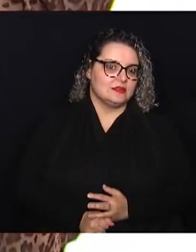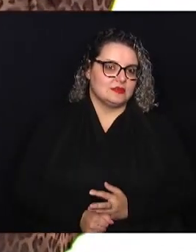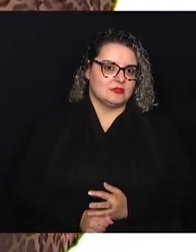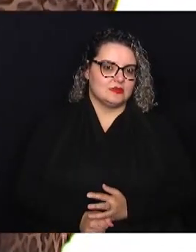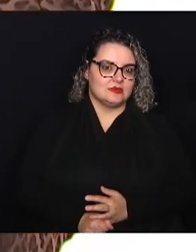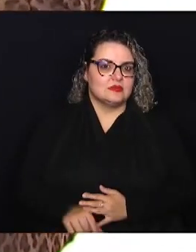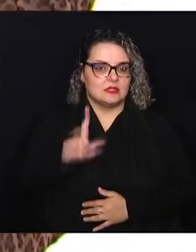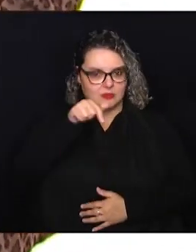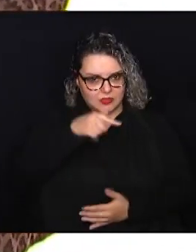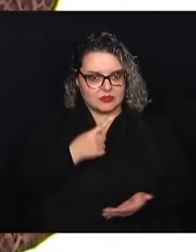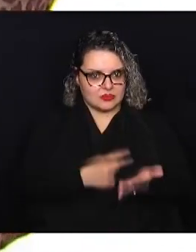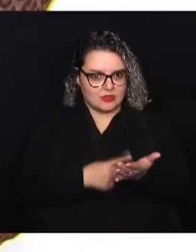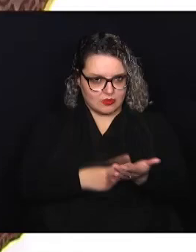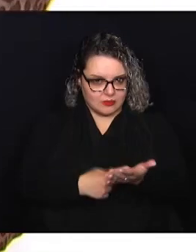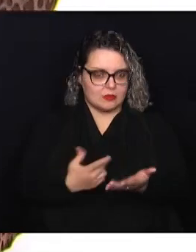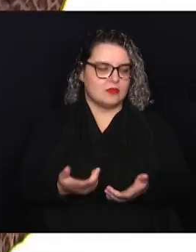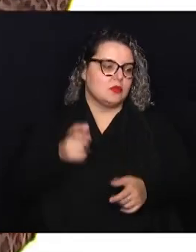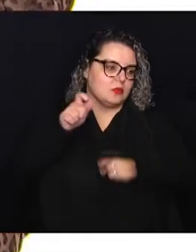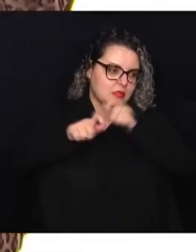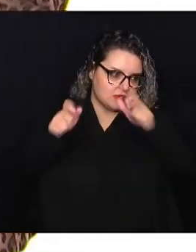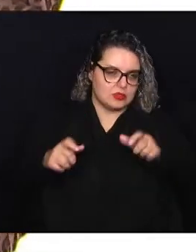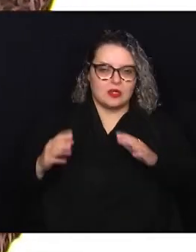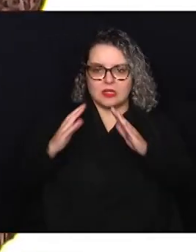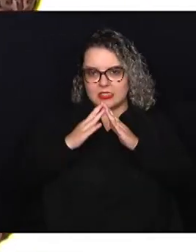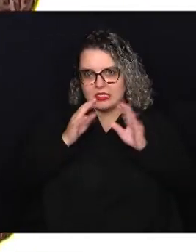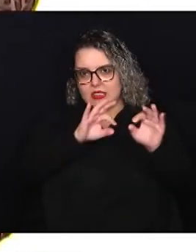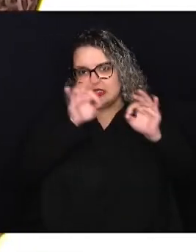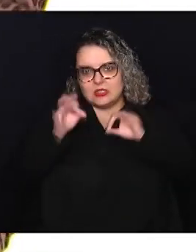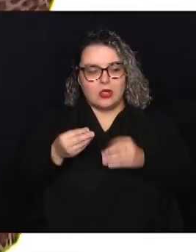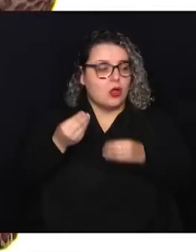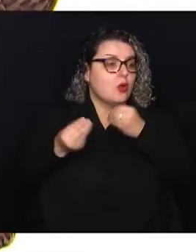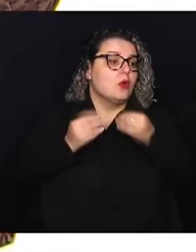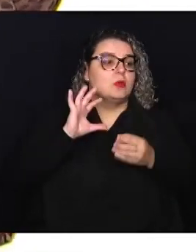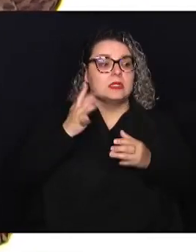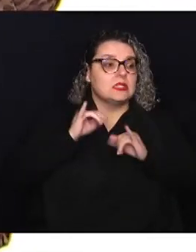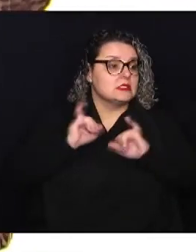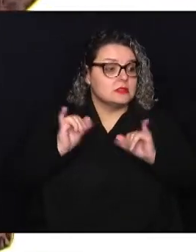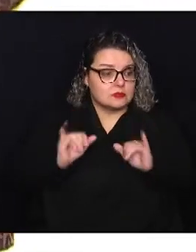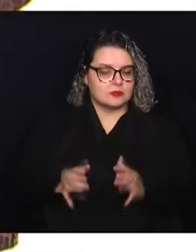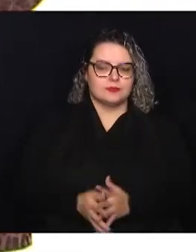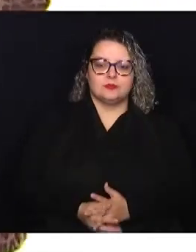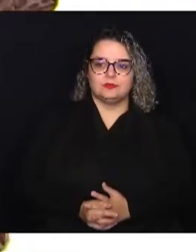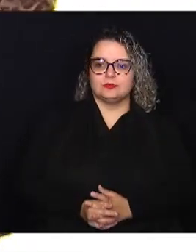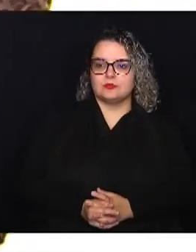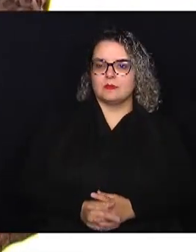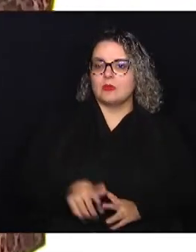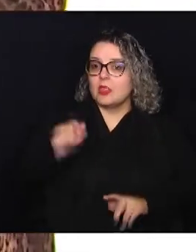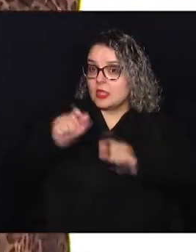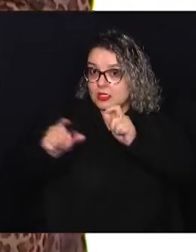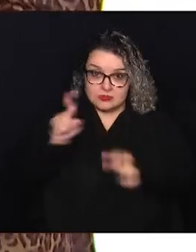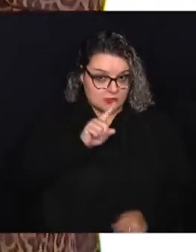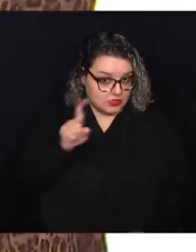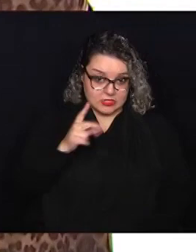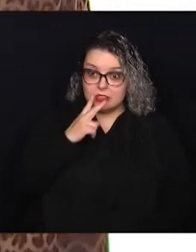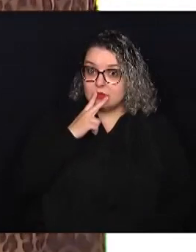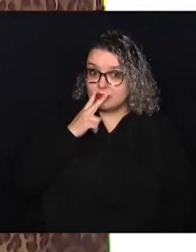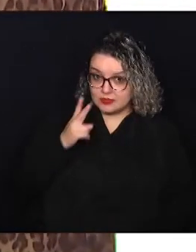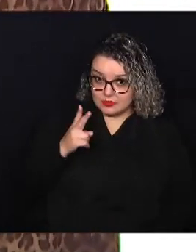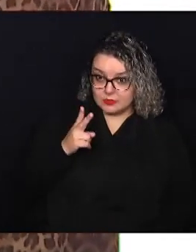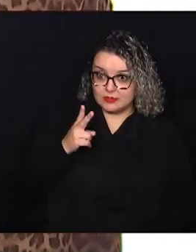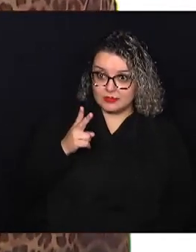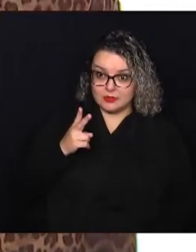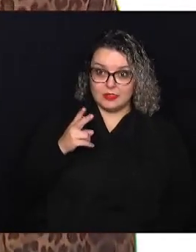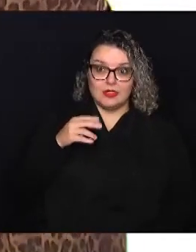confirmar a agenda, mais uma vez, para a galera que está em casa acompanhando. Como tem sido a repercussão? As pessoas que não fumam, chegam mais